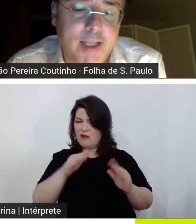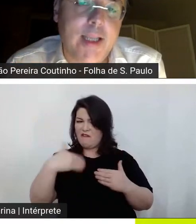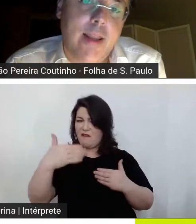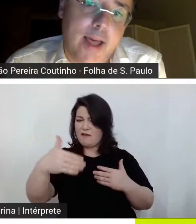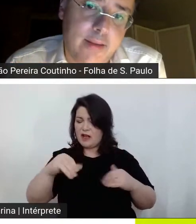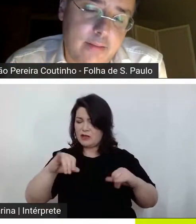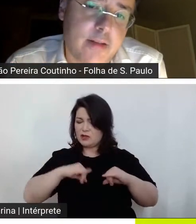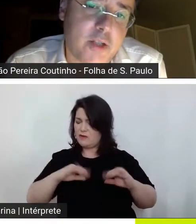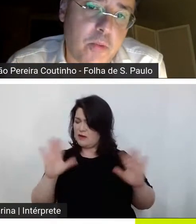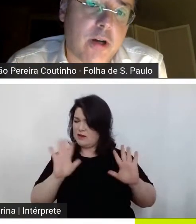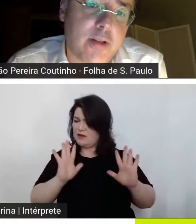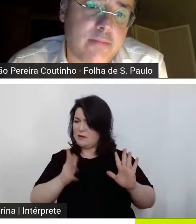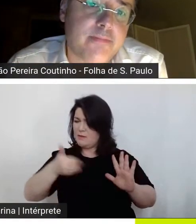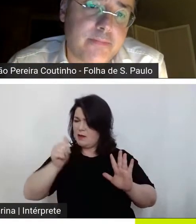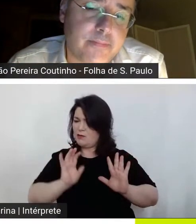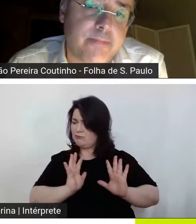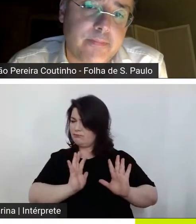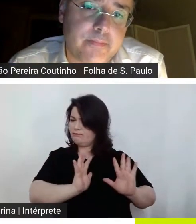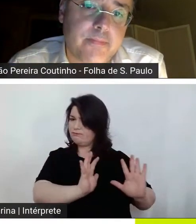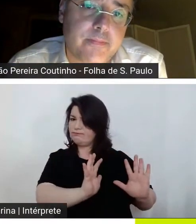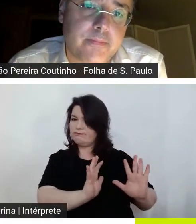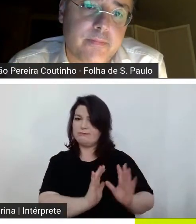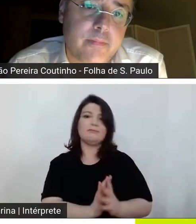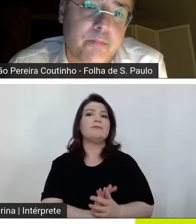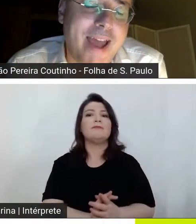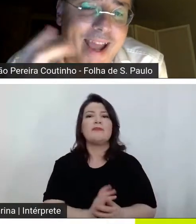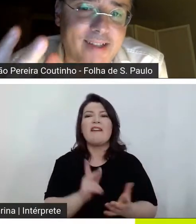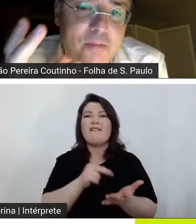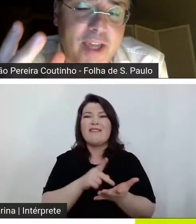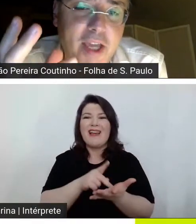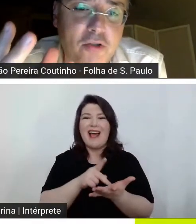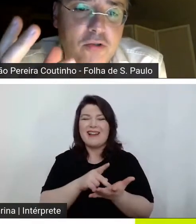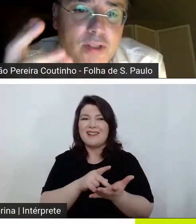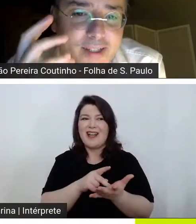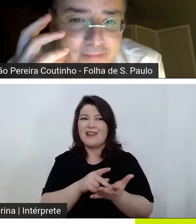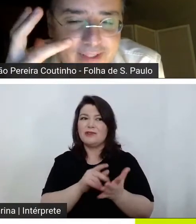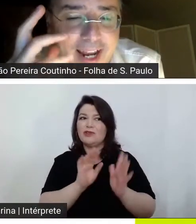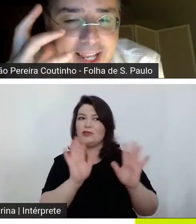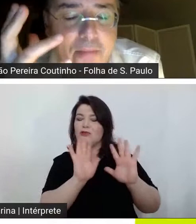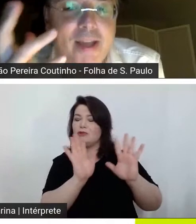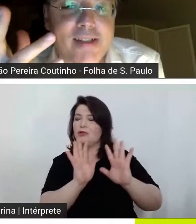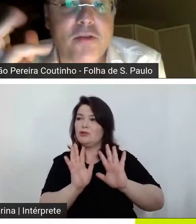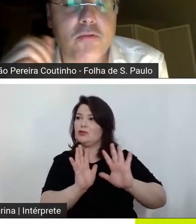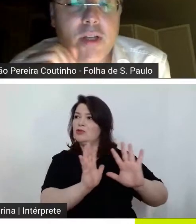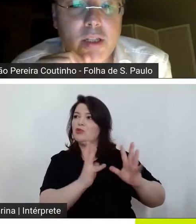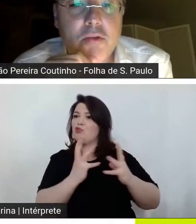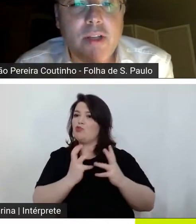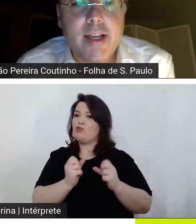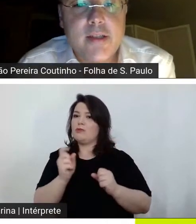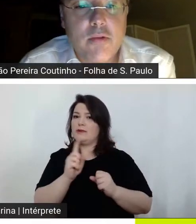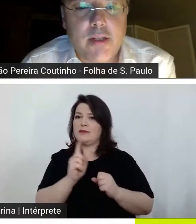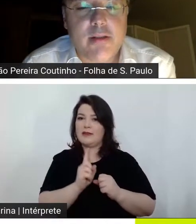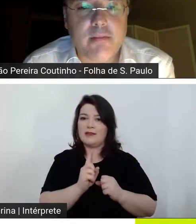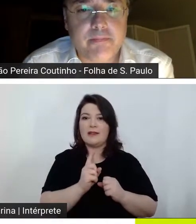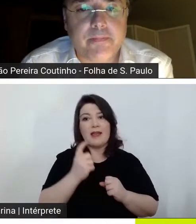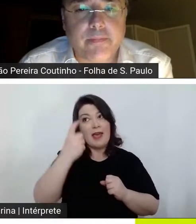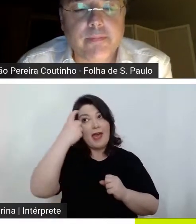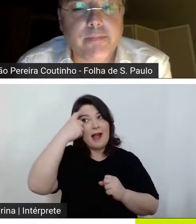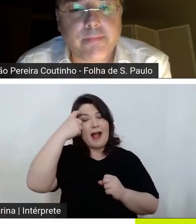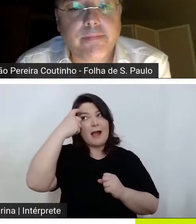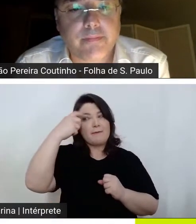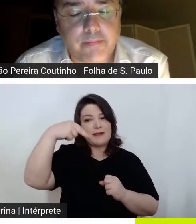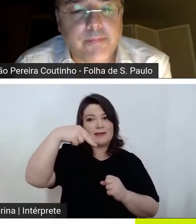que a realidade transporta parece-me que é isso está na cabeça de um negacionista